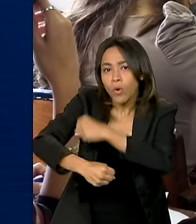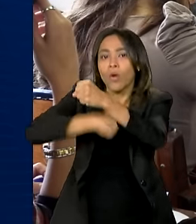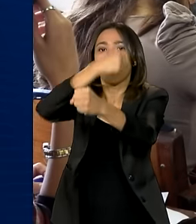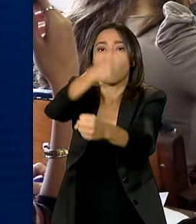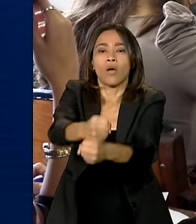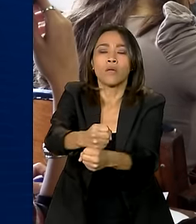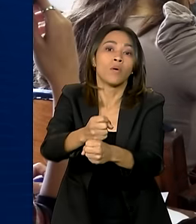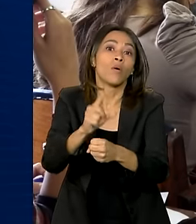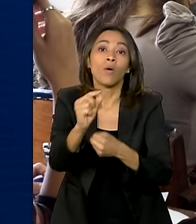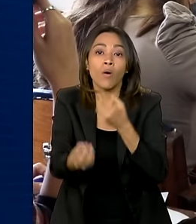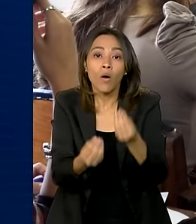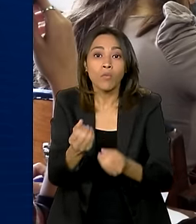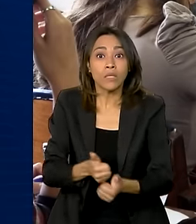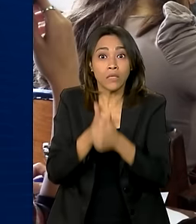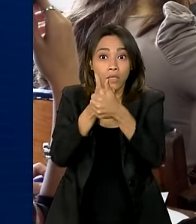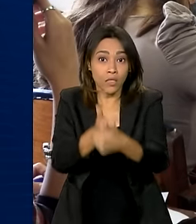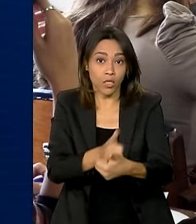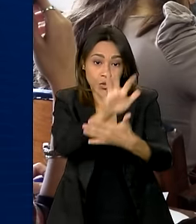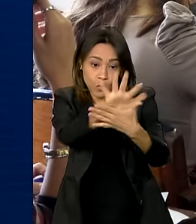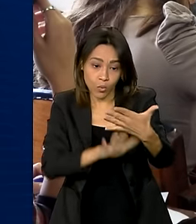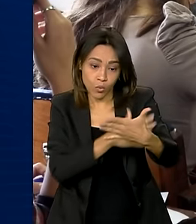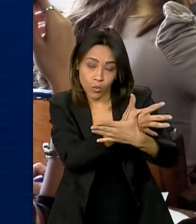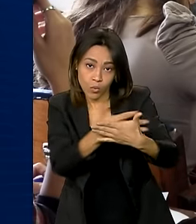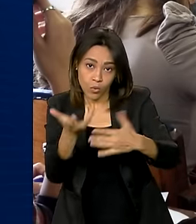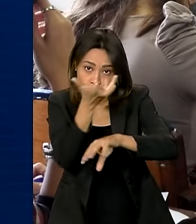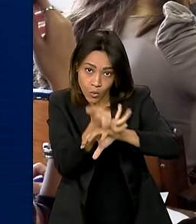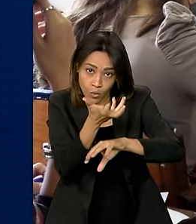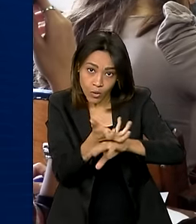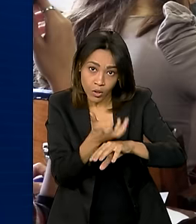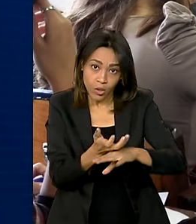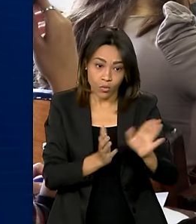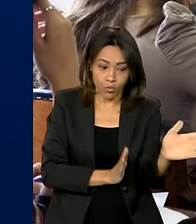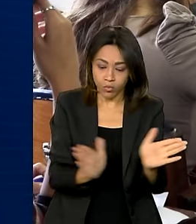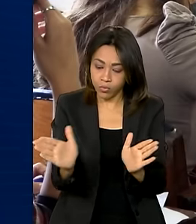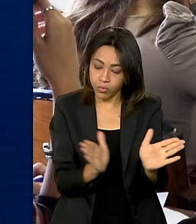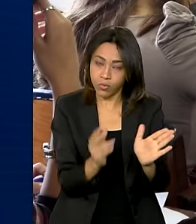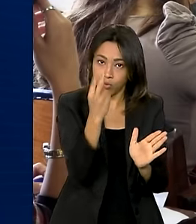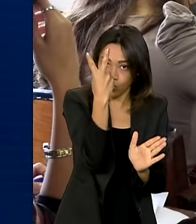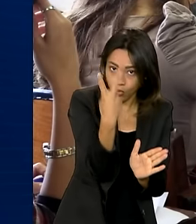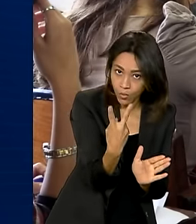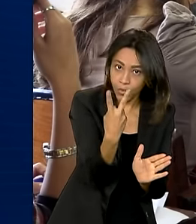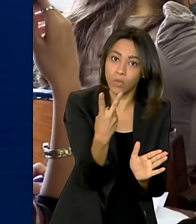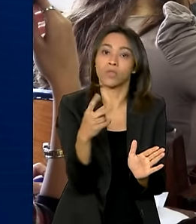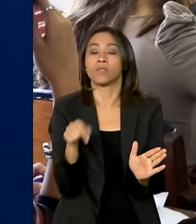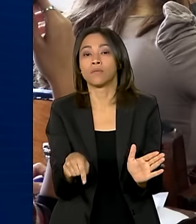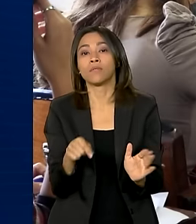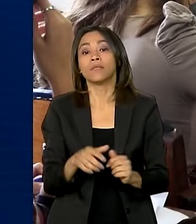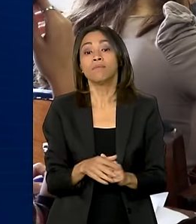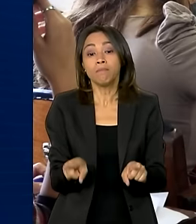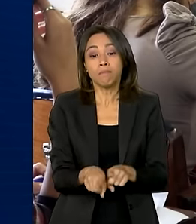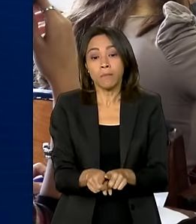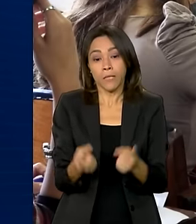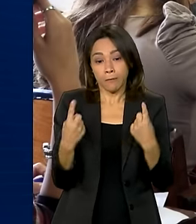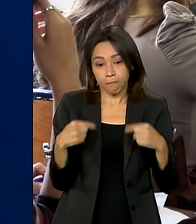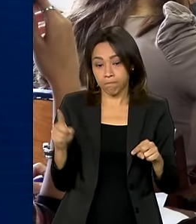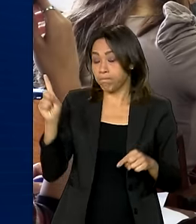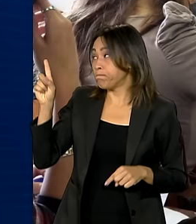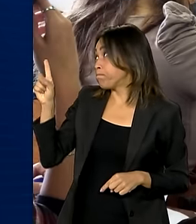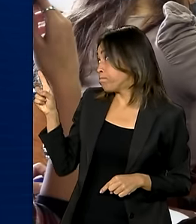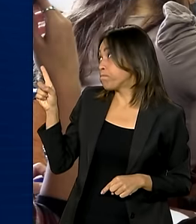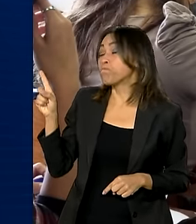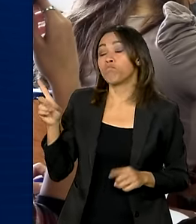adotando um currículo contínuo de duas séries ou anos escolares. Além disso, fica